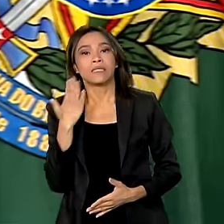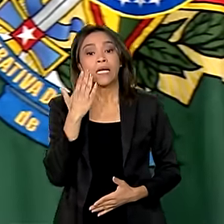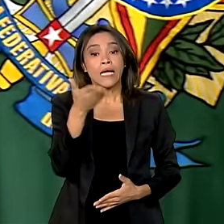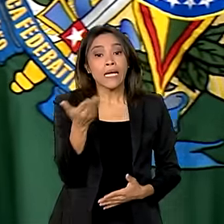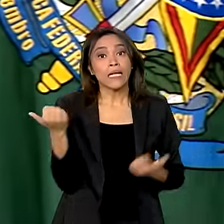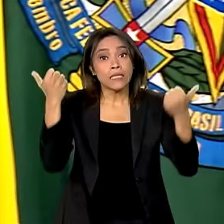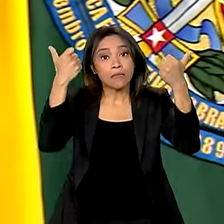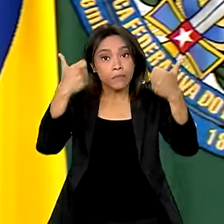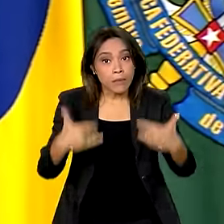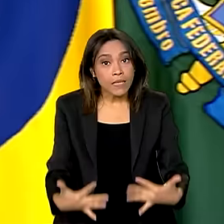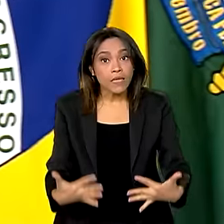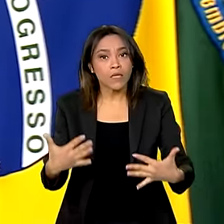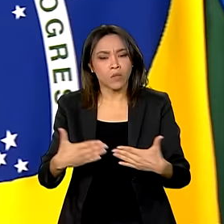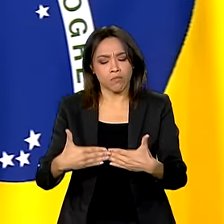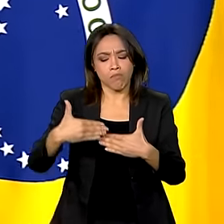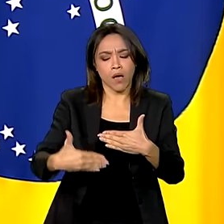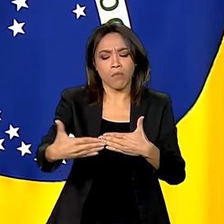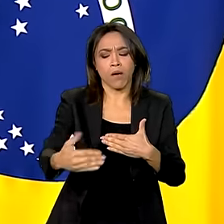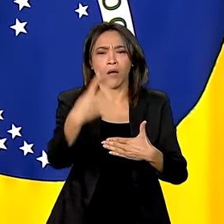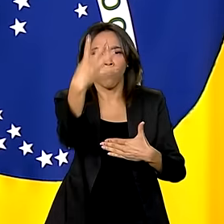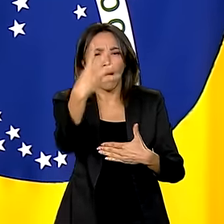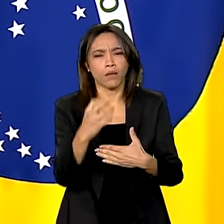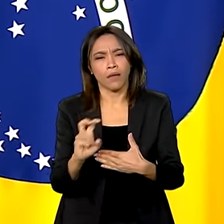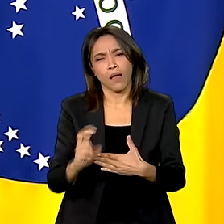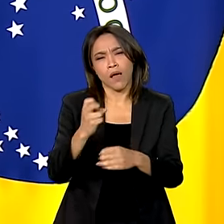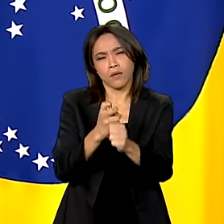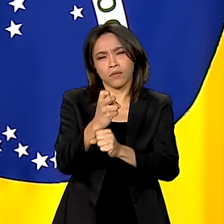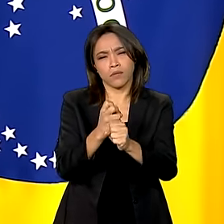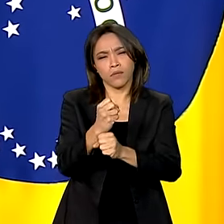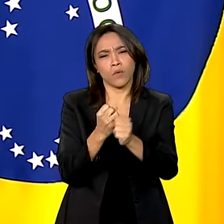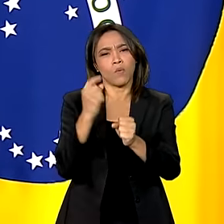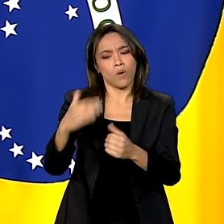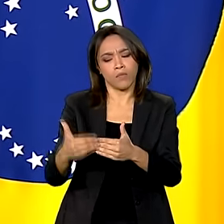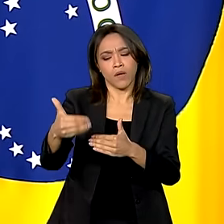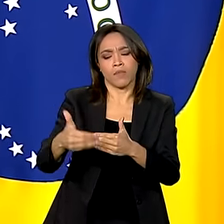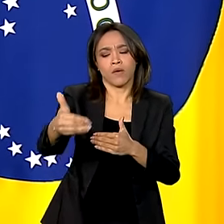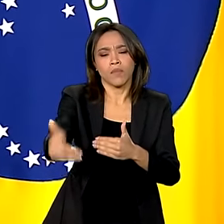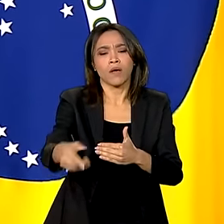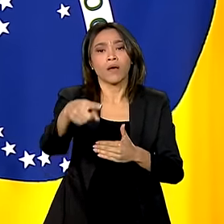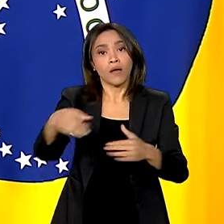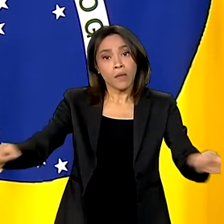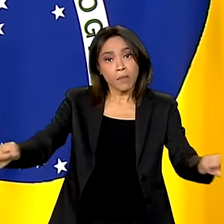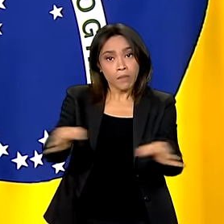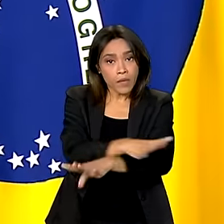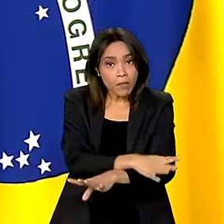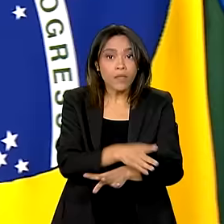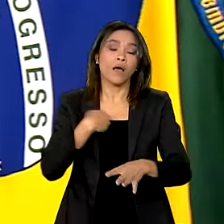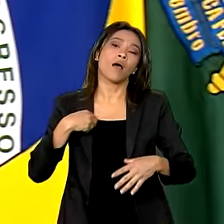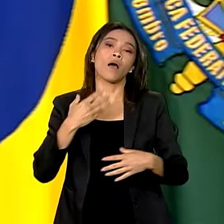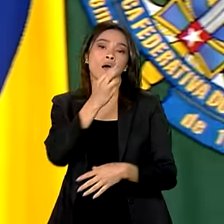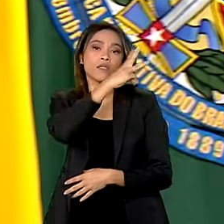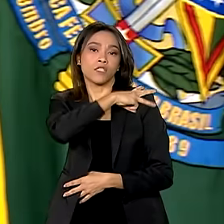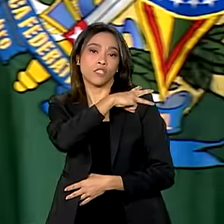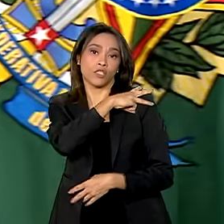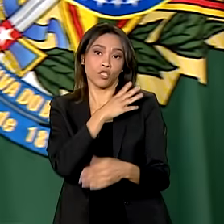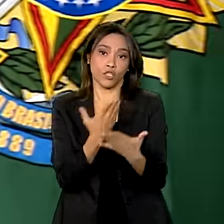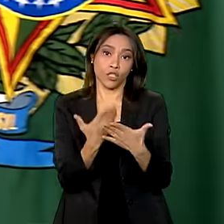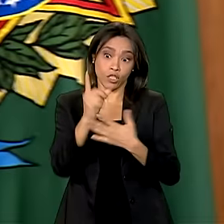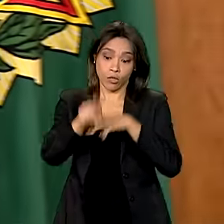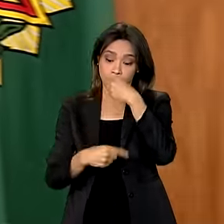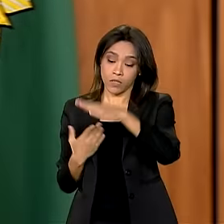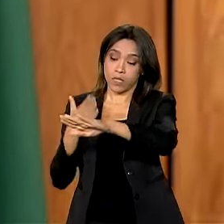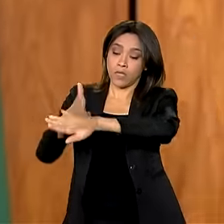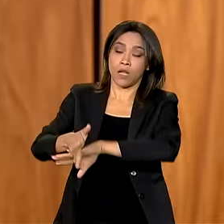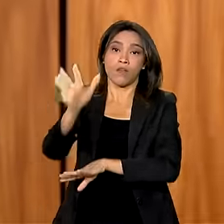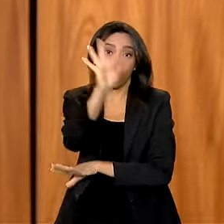que vai acontecer daqui a 4 ou 5 anos, quando essa meninada terminar o ensino médio e poder entrar numa faculdade